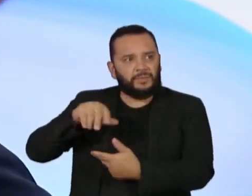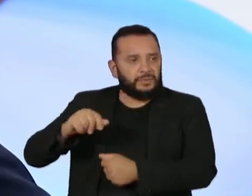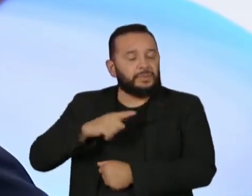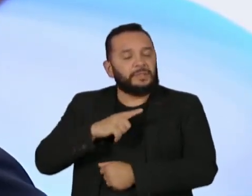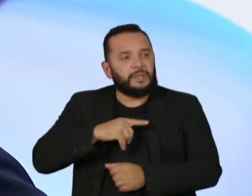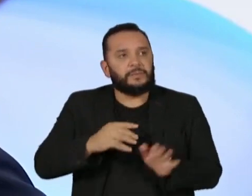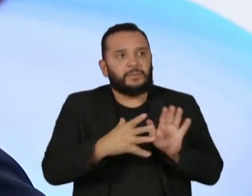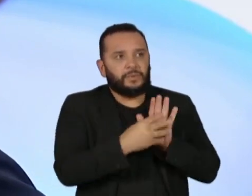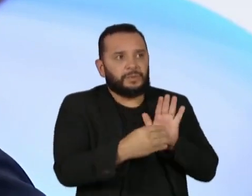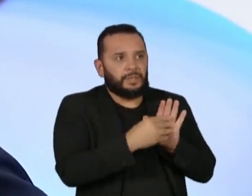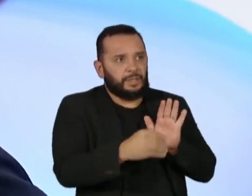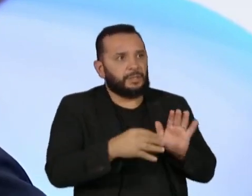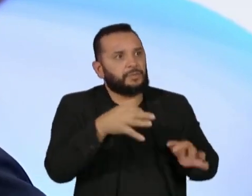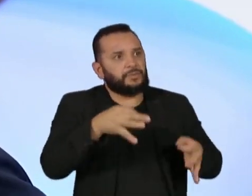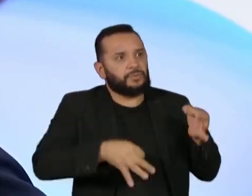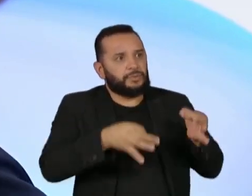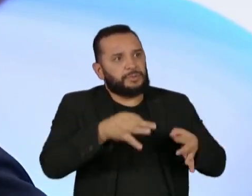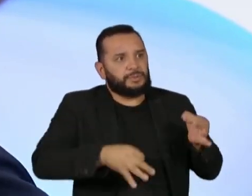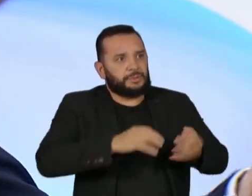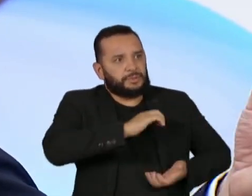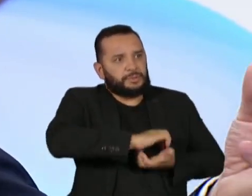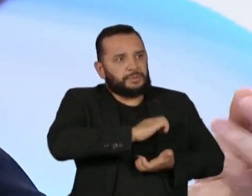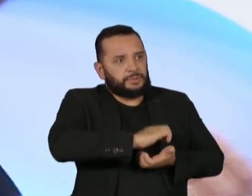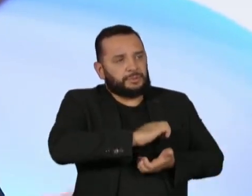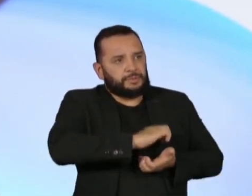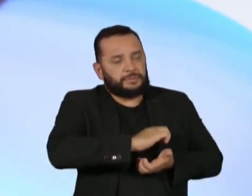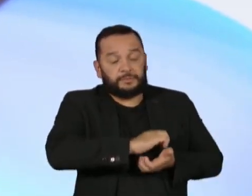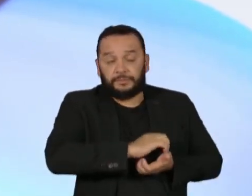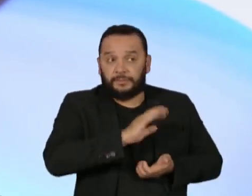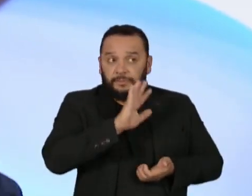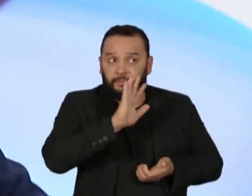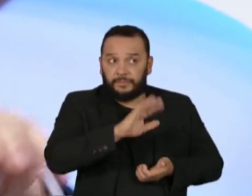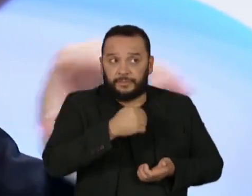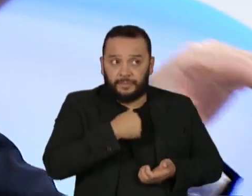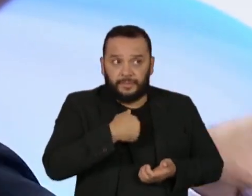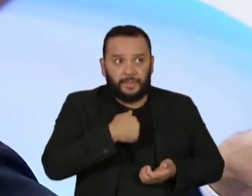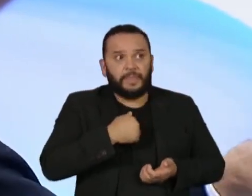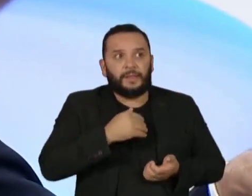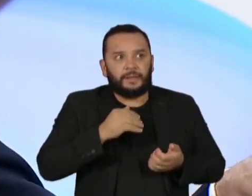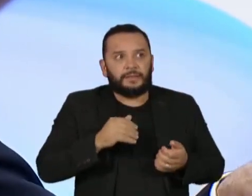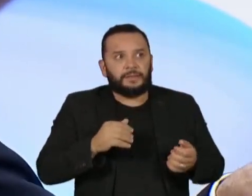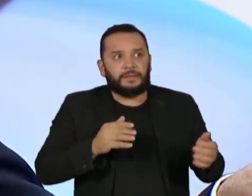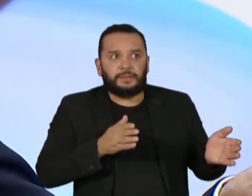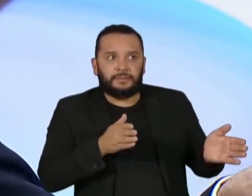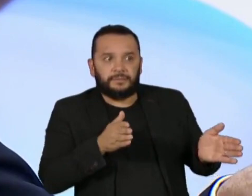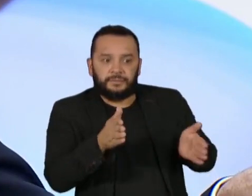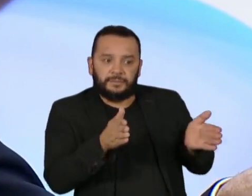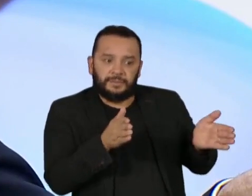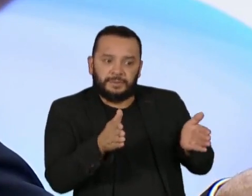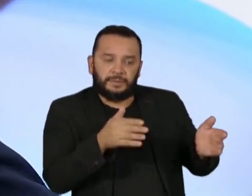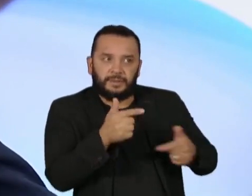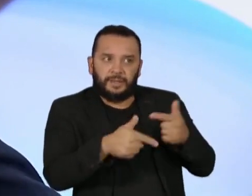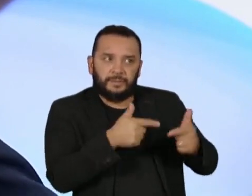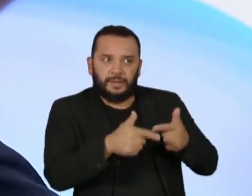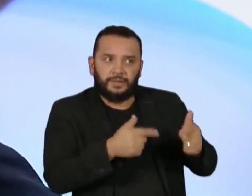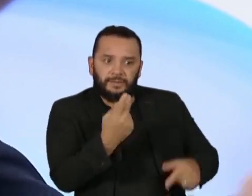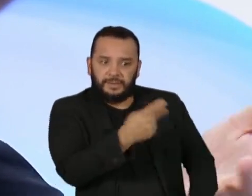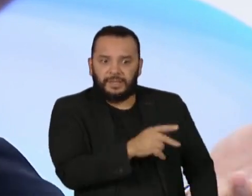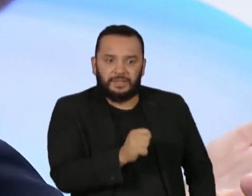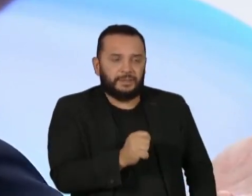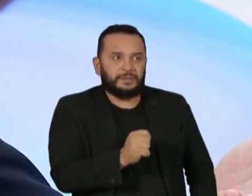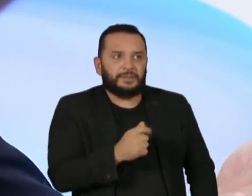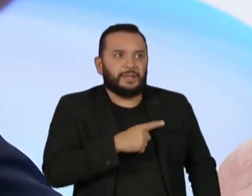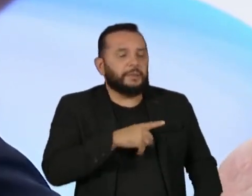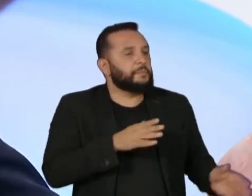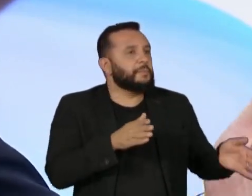corte, mas os magistrados têm mandato. A vitaliciedade é inerente à atividade do magistrado, então nós